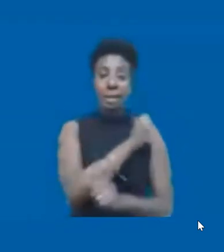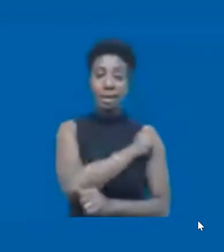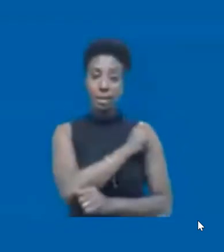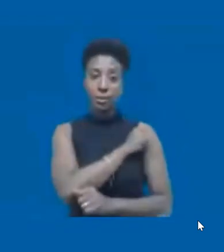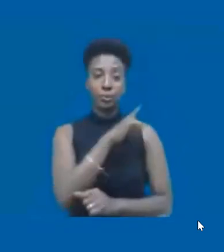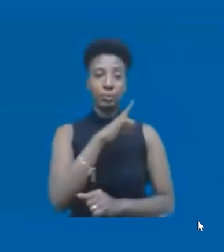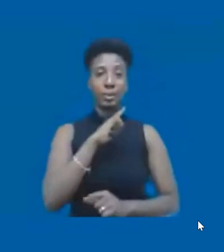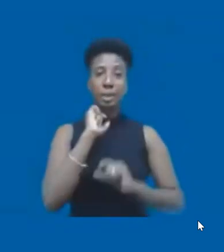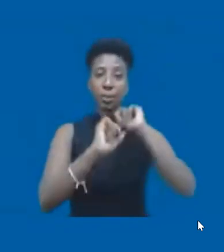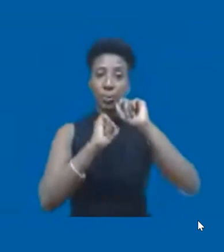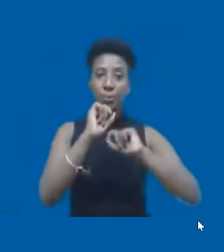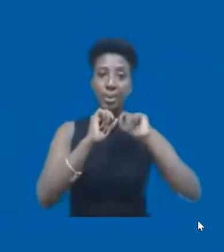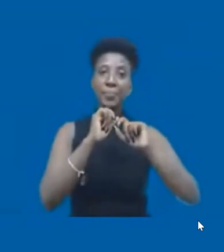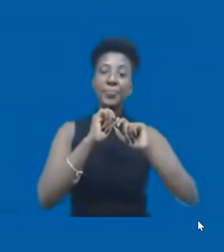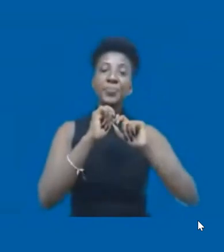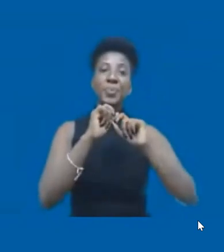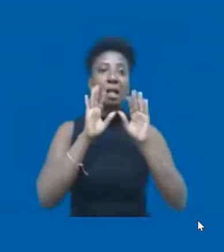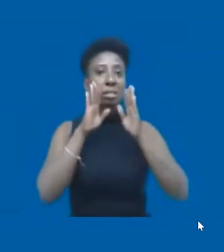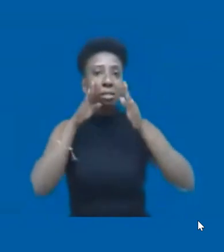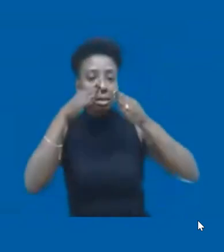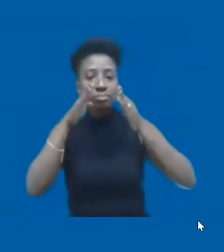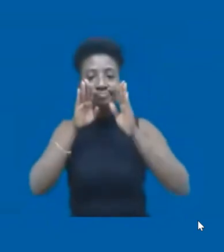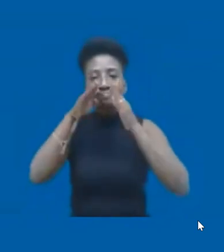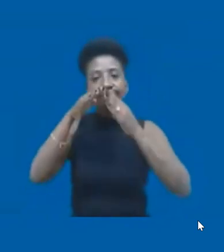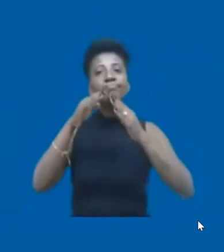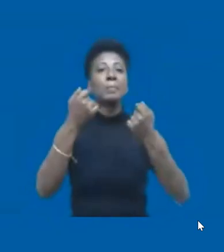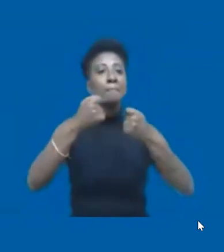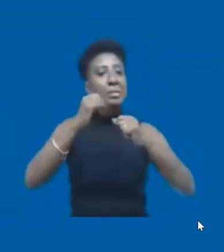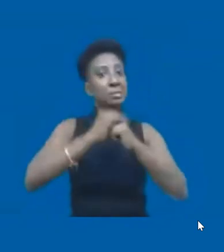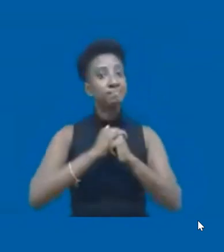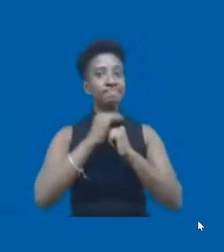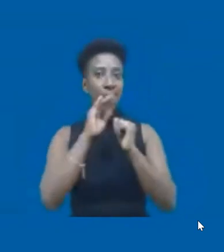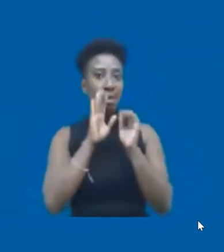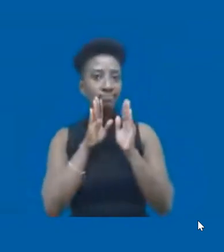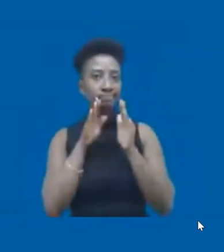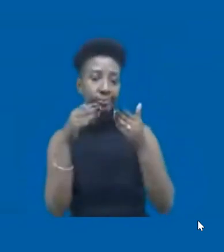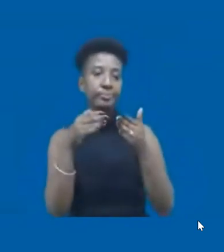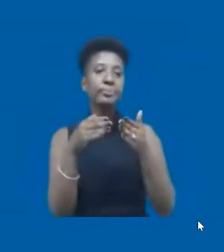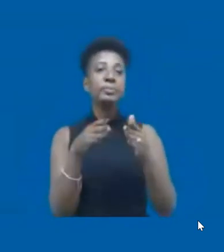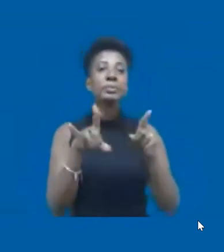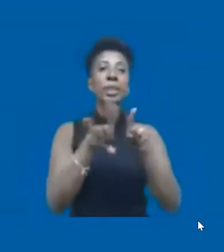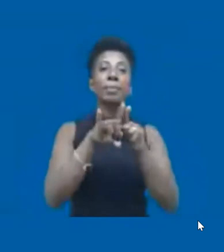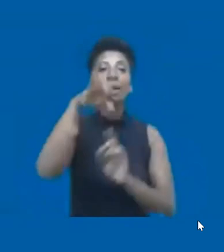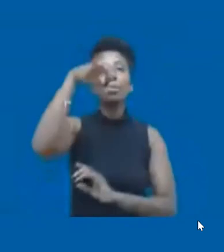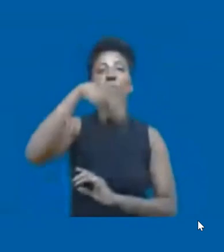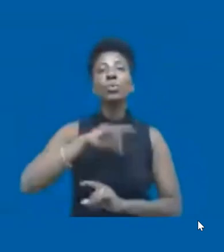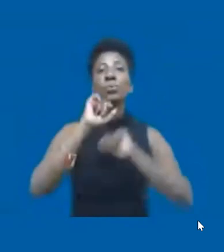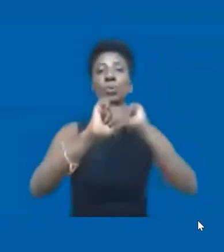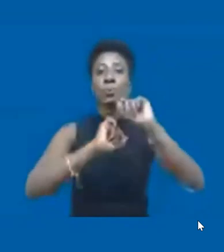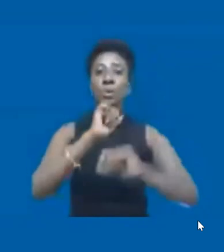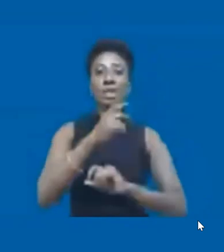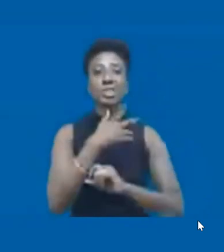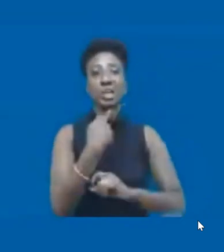esses casos que realmente precisam de uma atenção maior. E, por último, eu queria também, já que a gente fala de